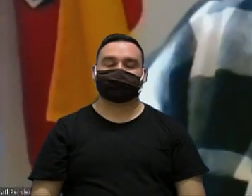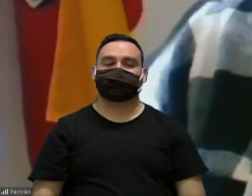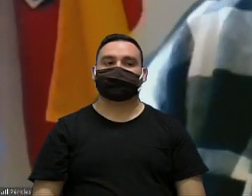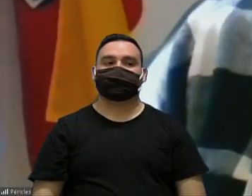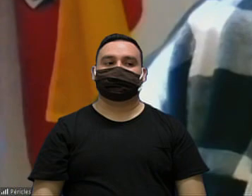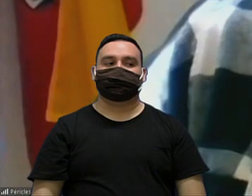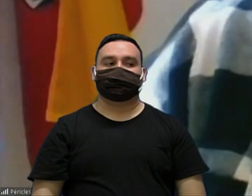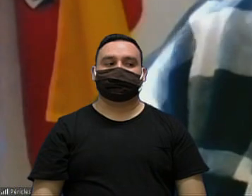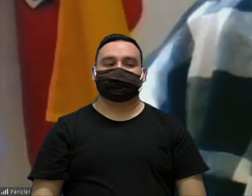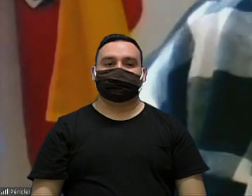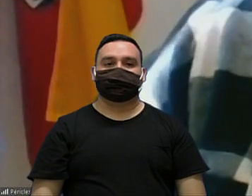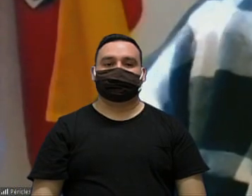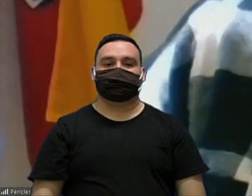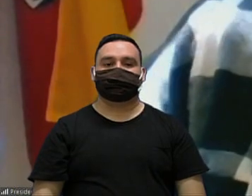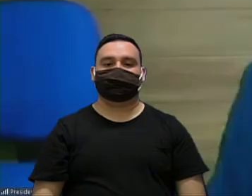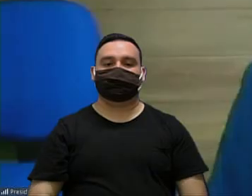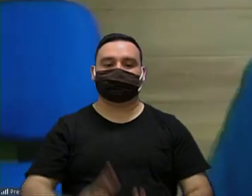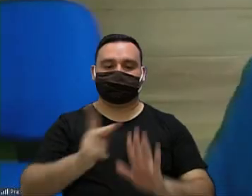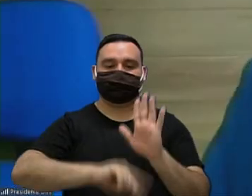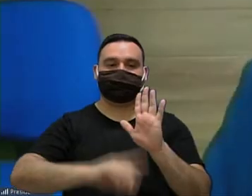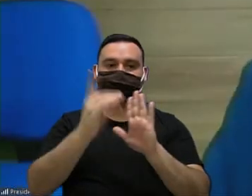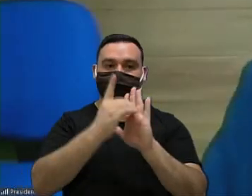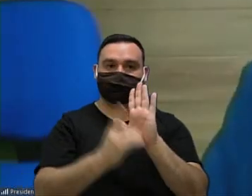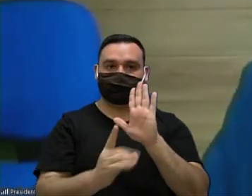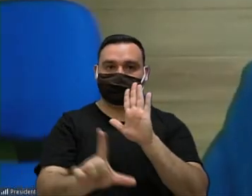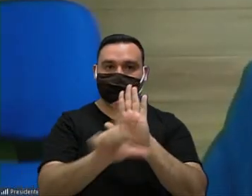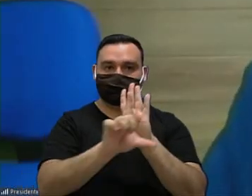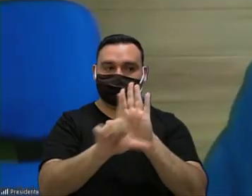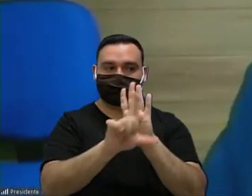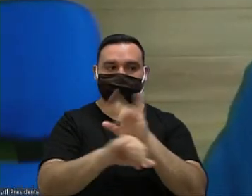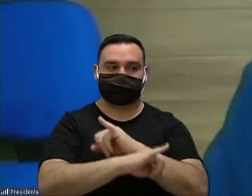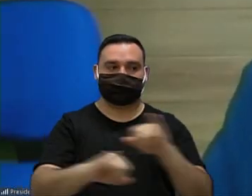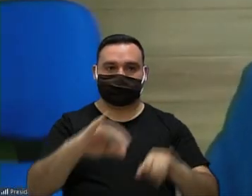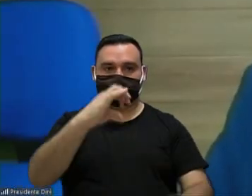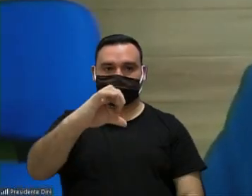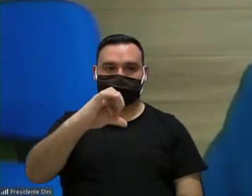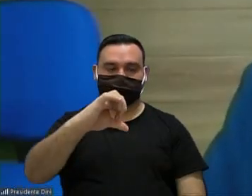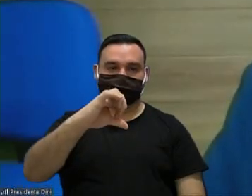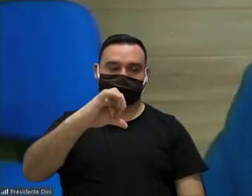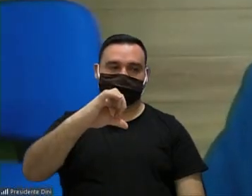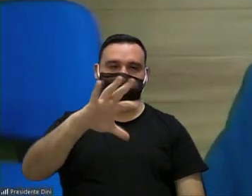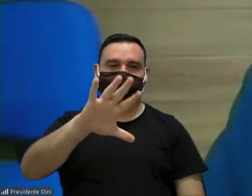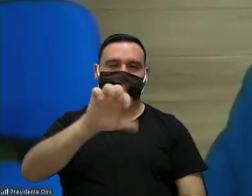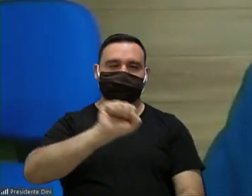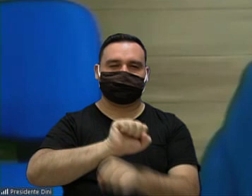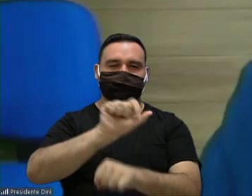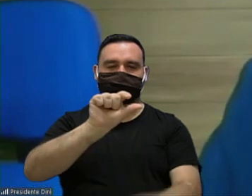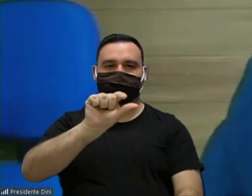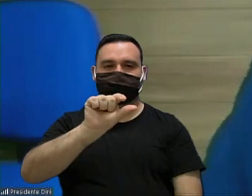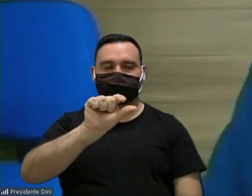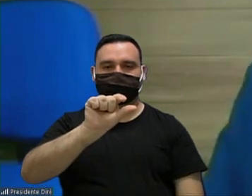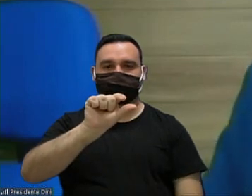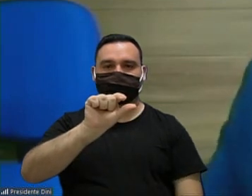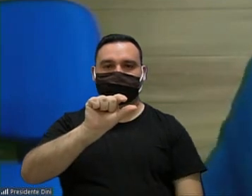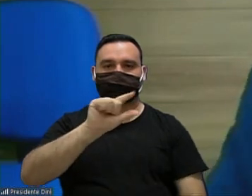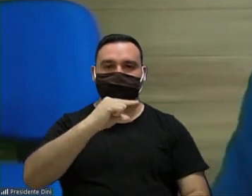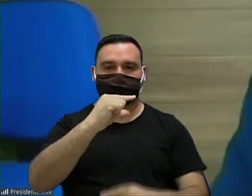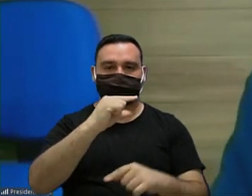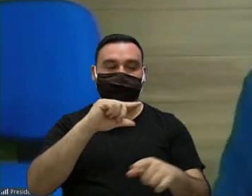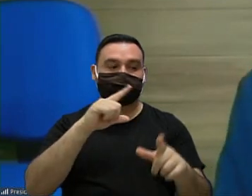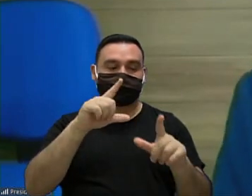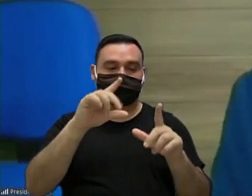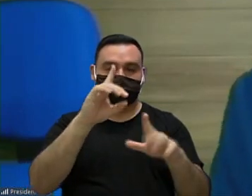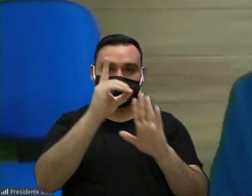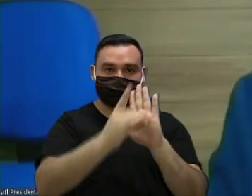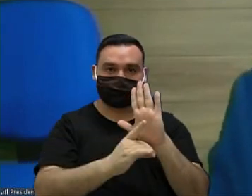o projeto de decreto legislativo número 9 só um minutinho projeto de decreto